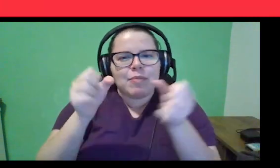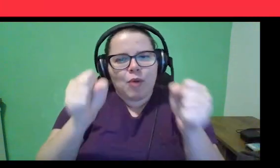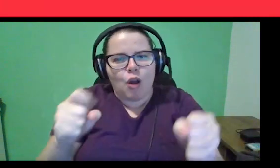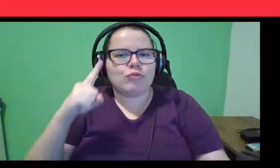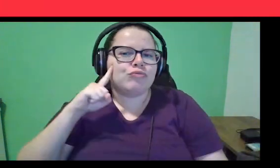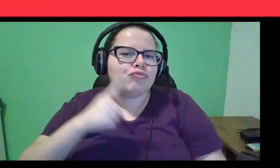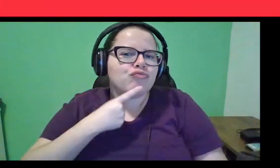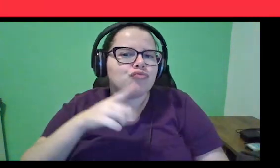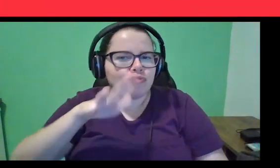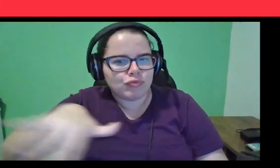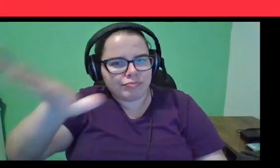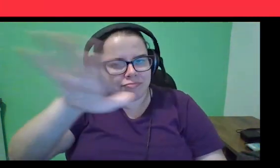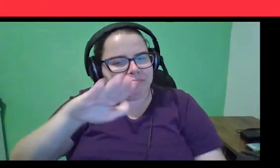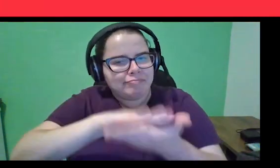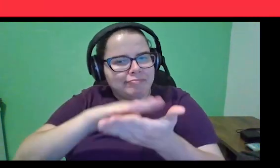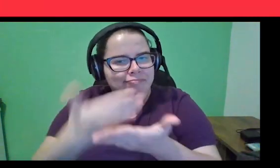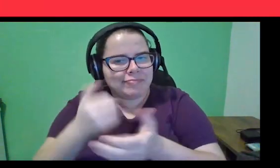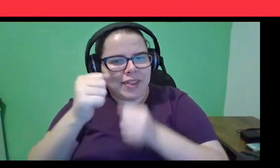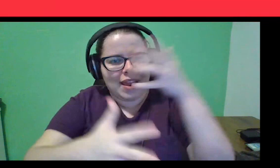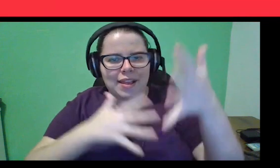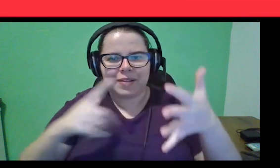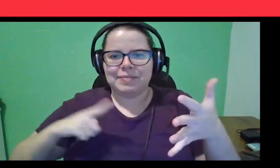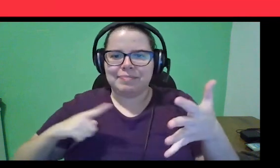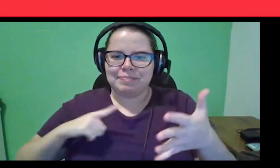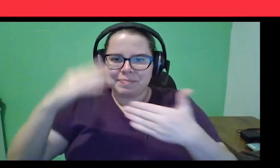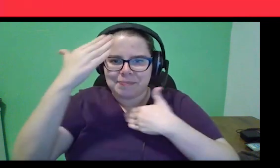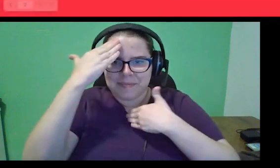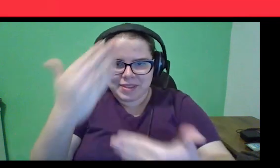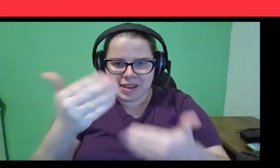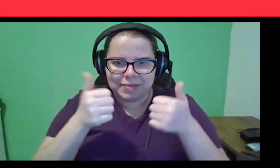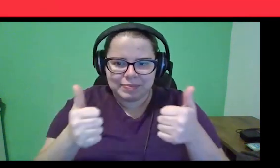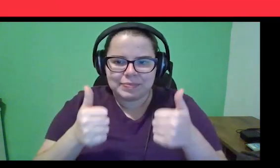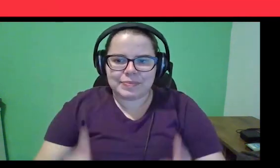para a tradução, para a interpretação em Libras, tá bom?